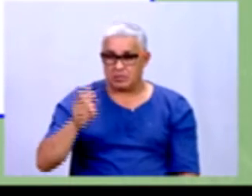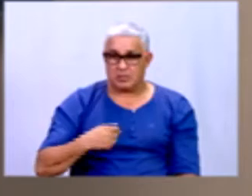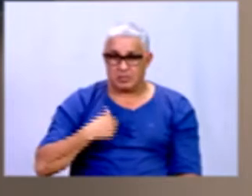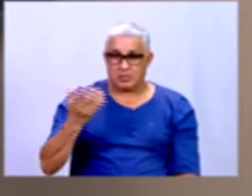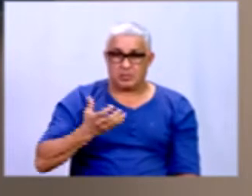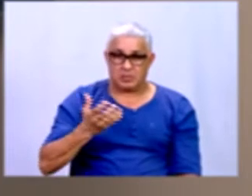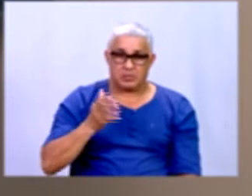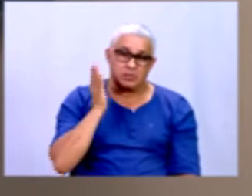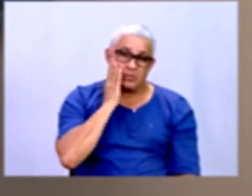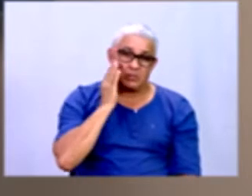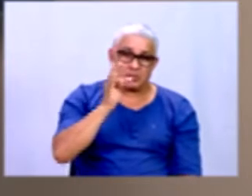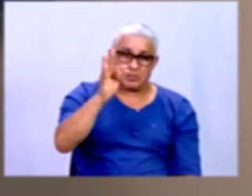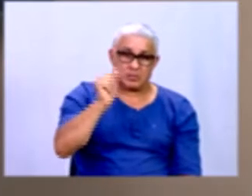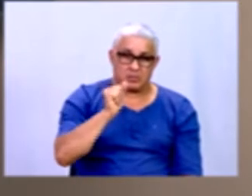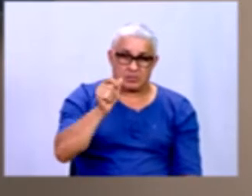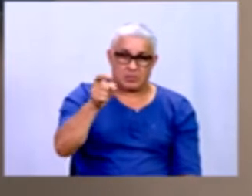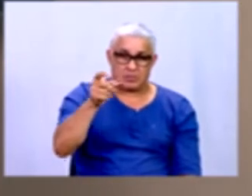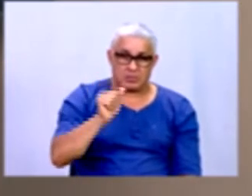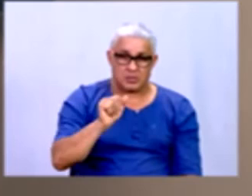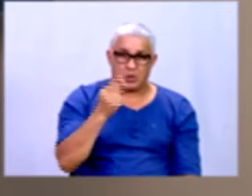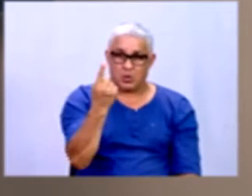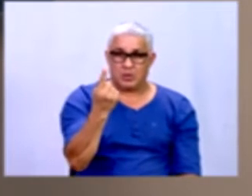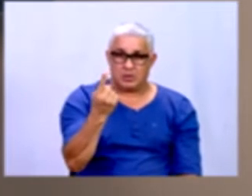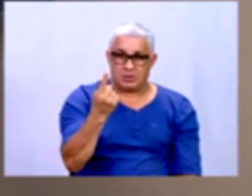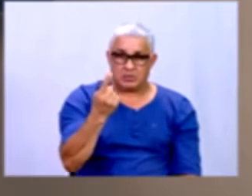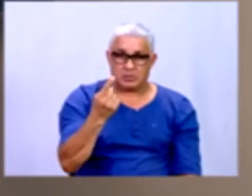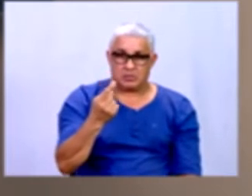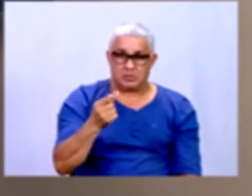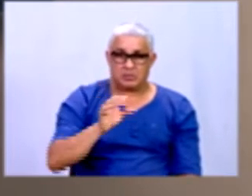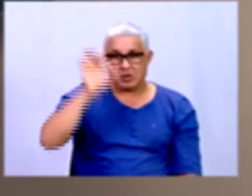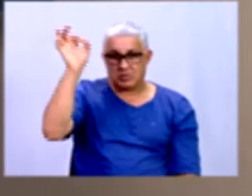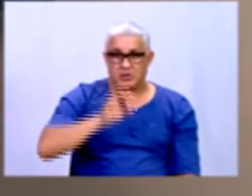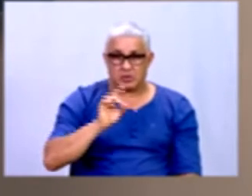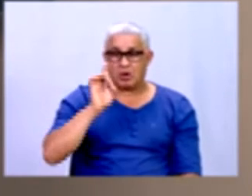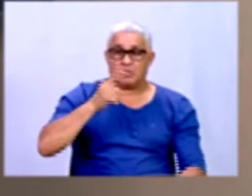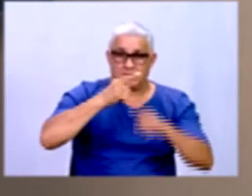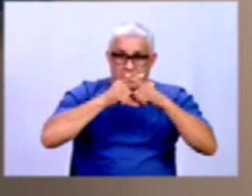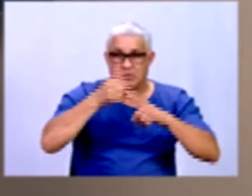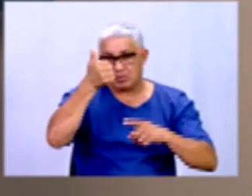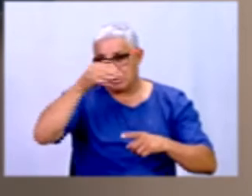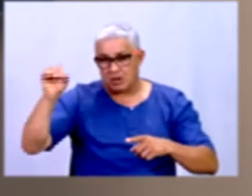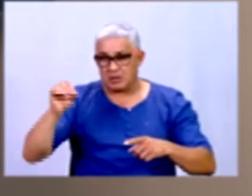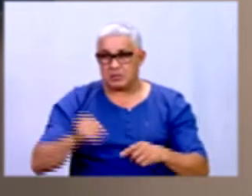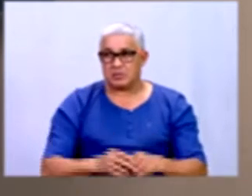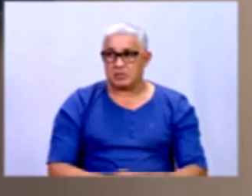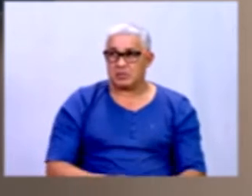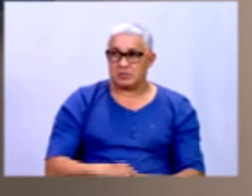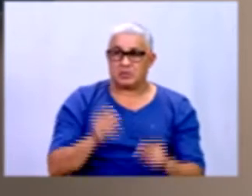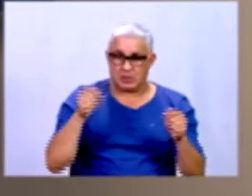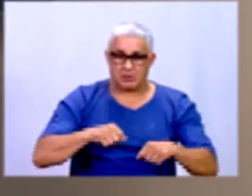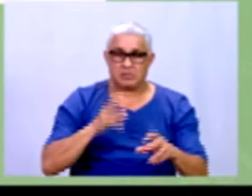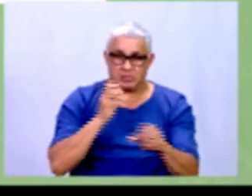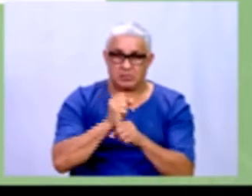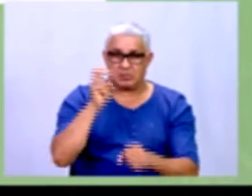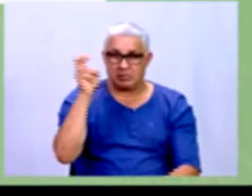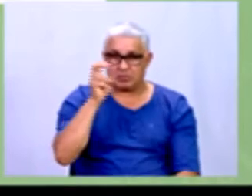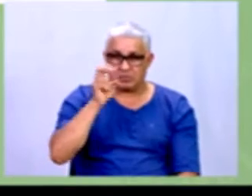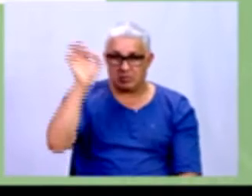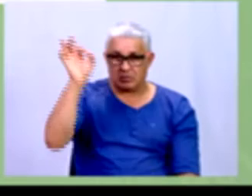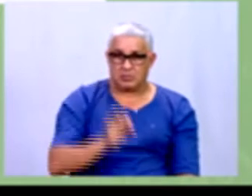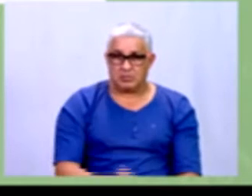saber a taxa unitária é essa. Se eu quiser o percentual agora é só eu multiplicar 100% que eu vou chegar lá no 55%.